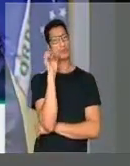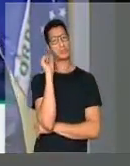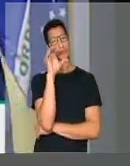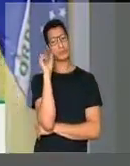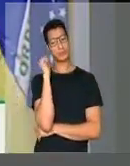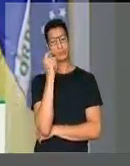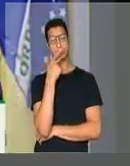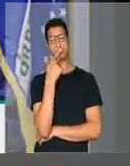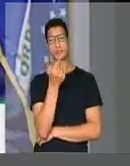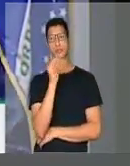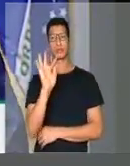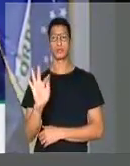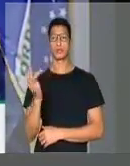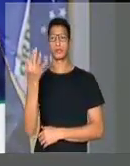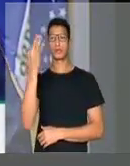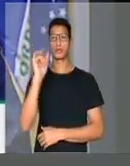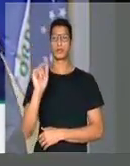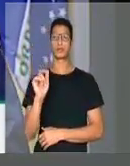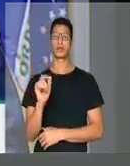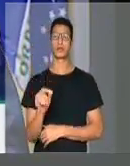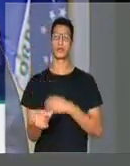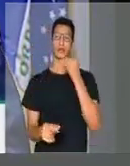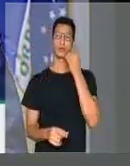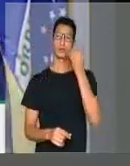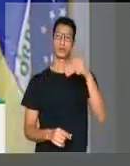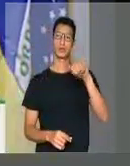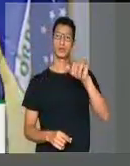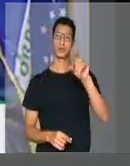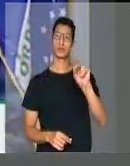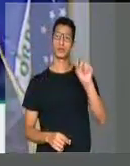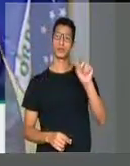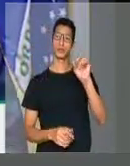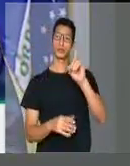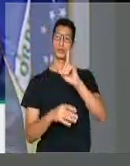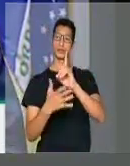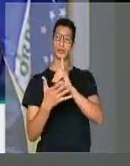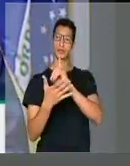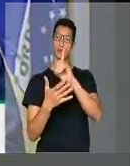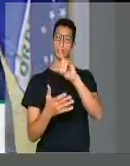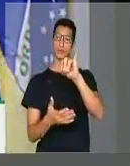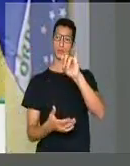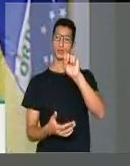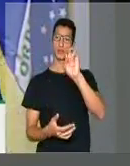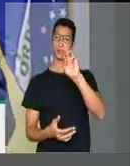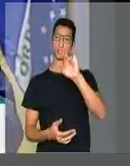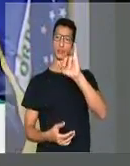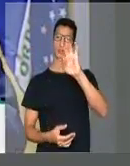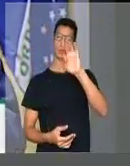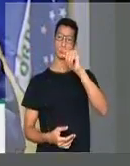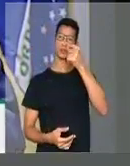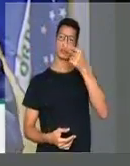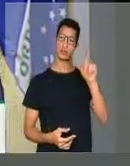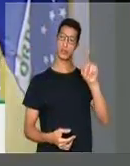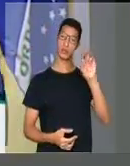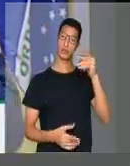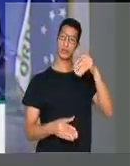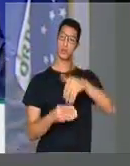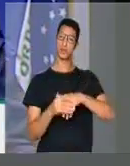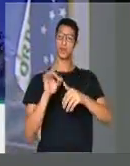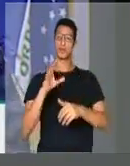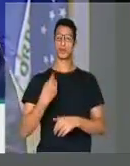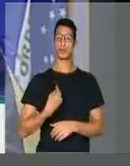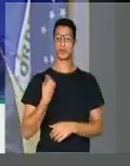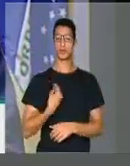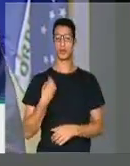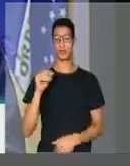o falso argumento, deputado Miro Teixeira, de que o distritão ou o voto majoritário, ele só